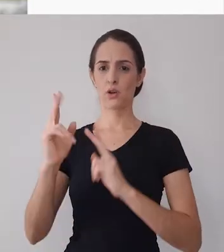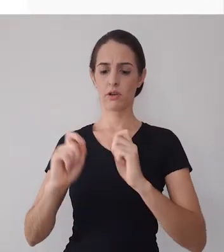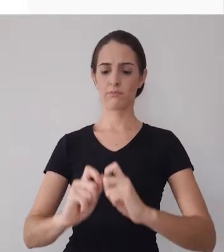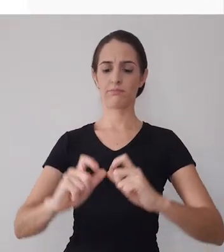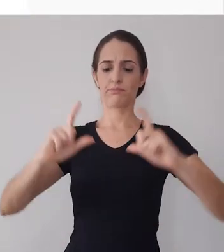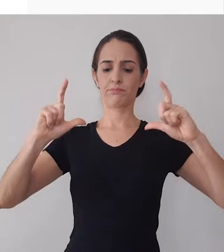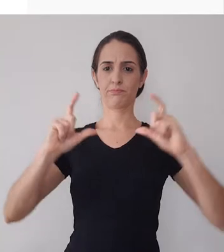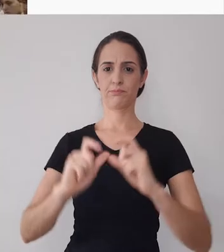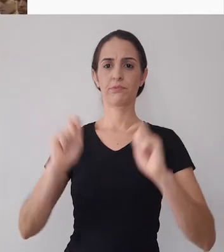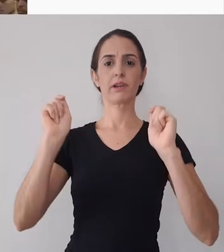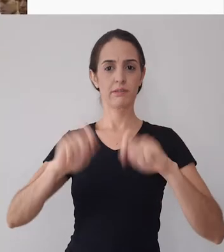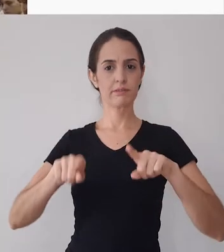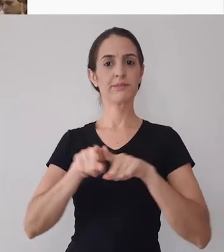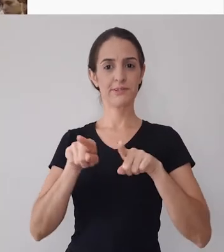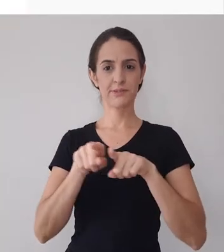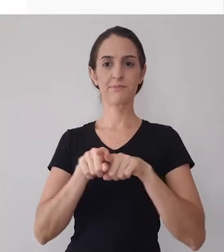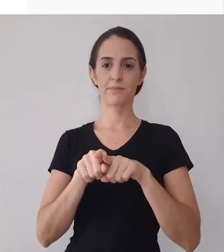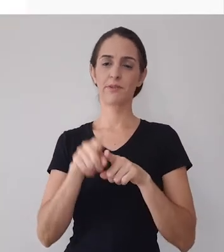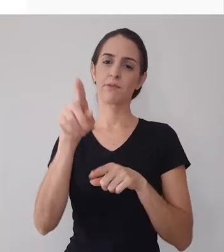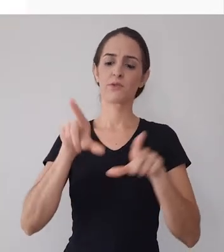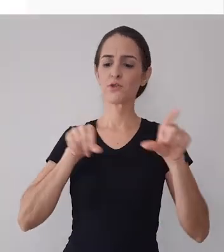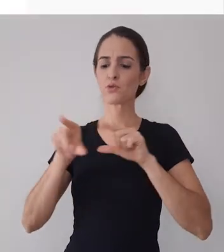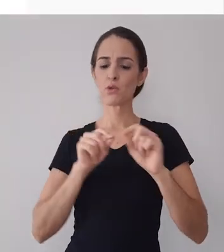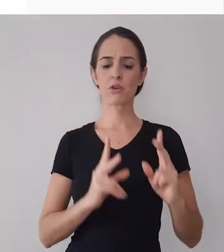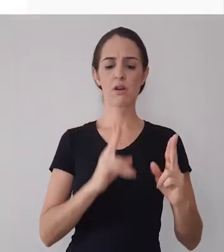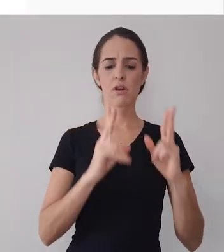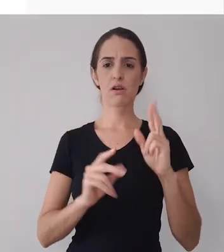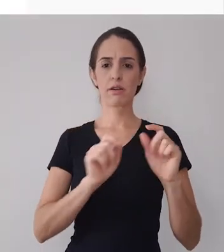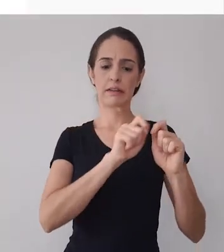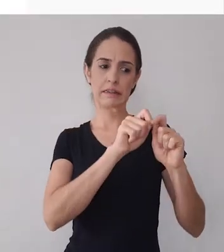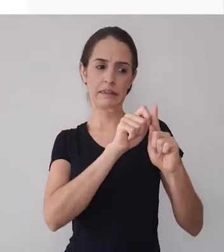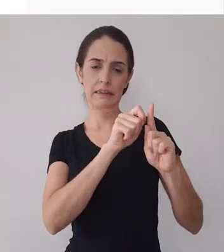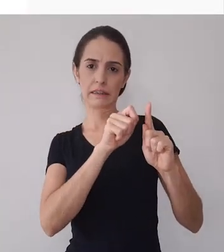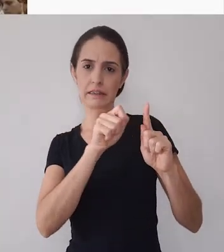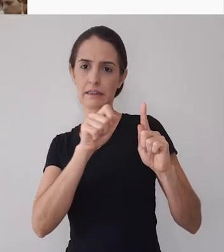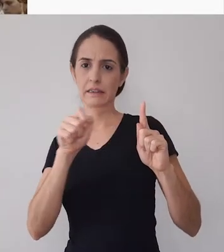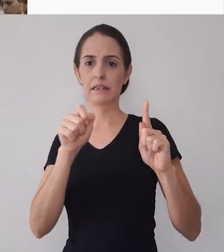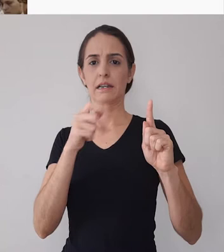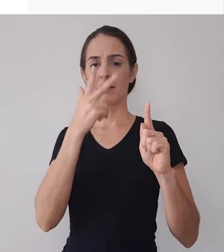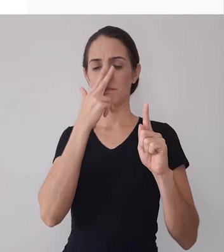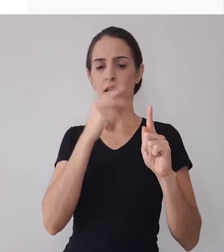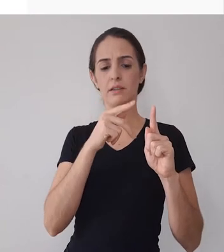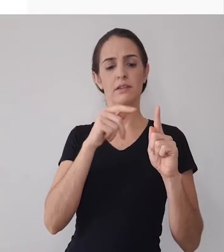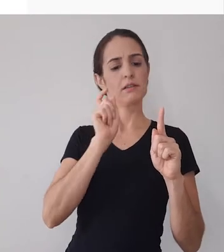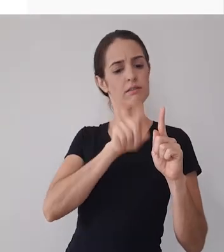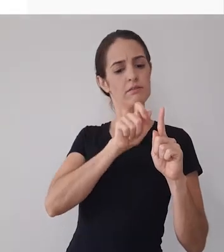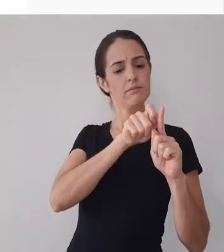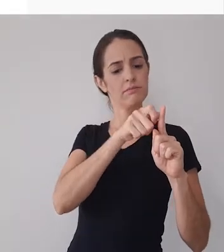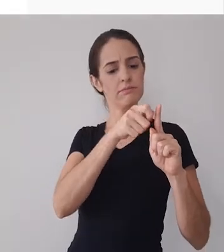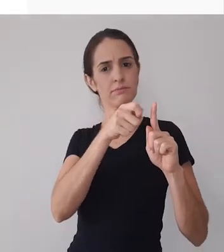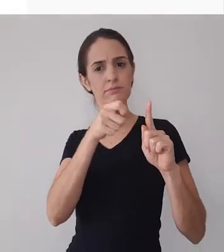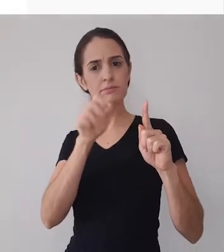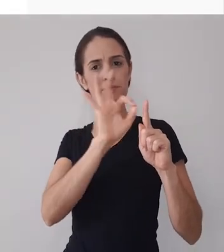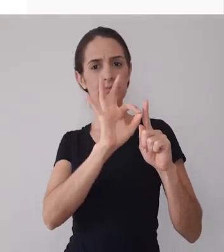fazer cortes aonde você quiser você vê que ele à medida que você arrasta a cabeça